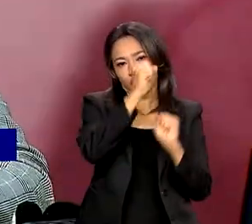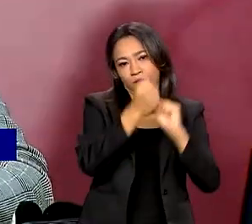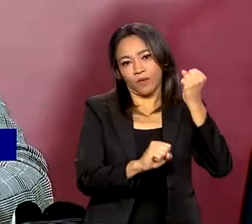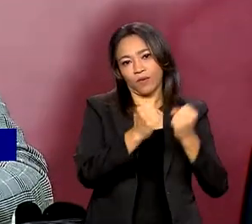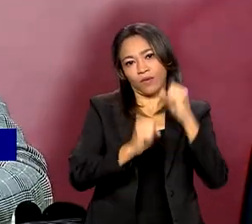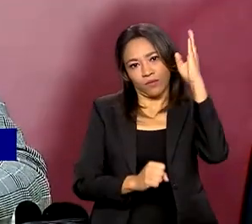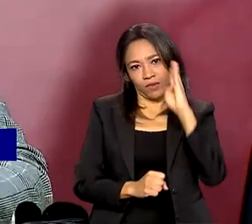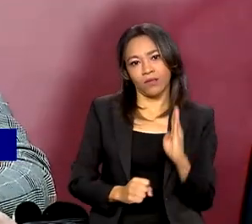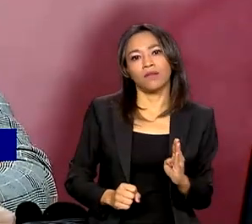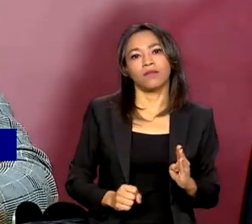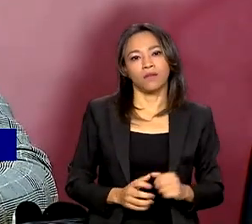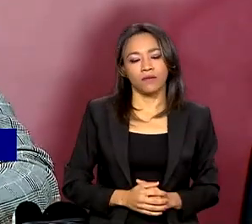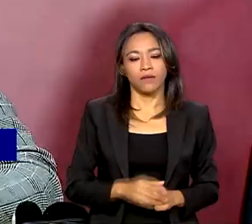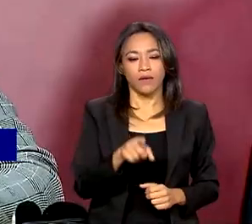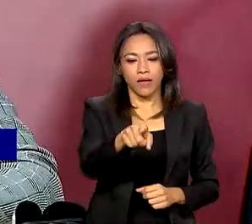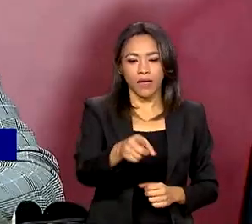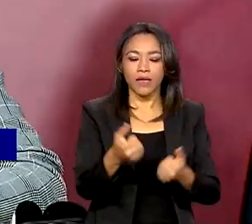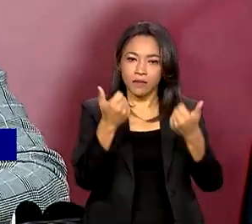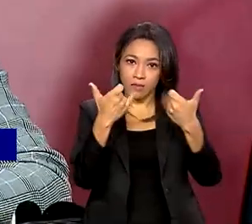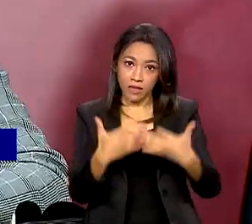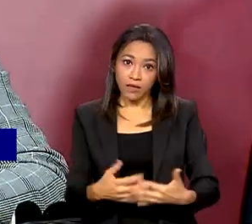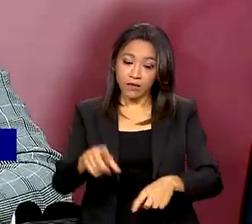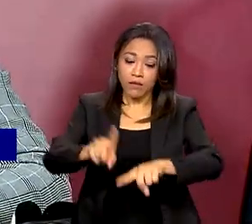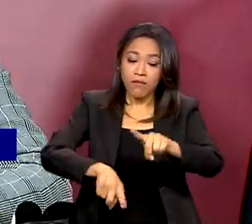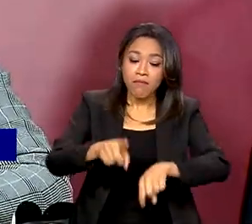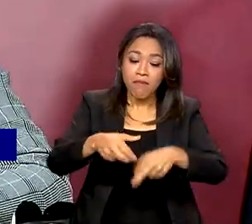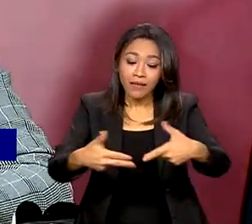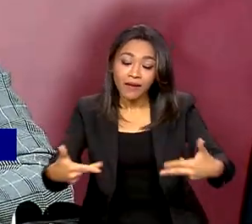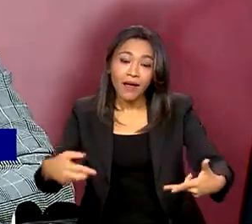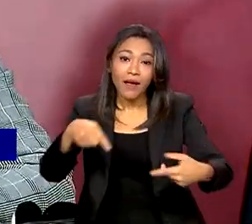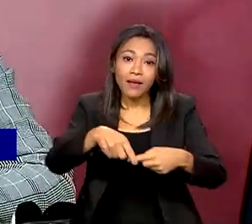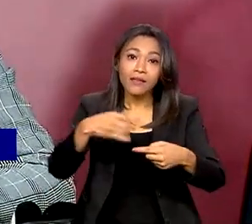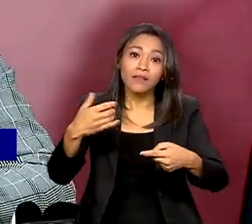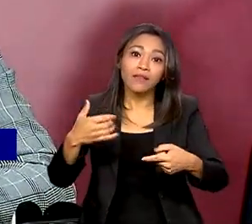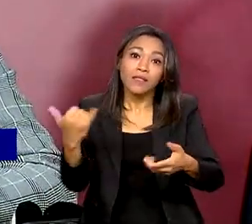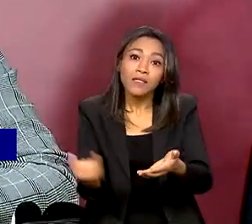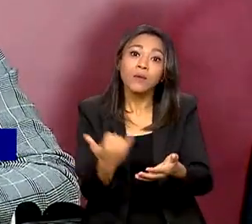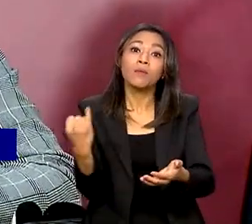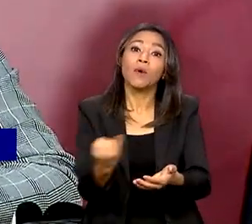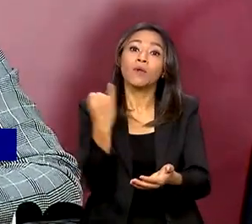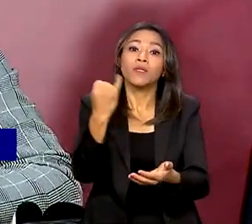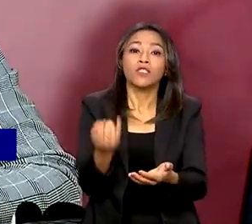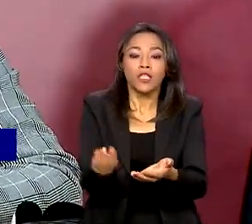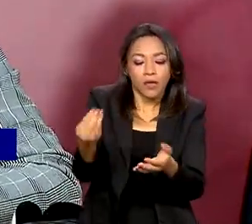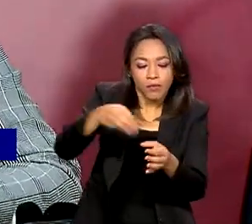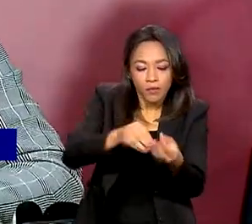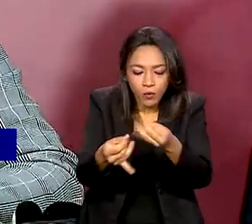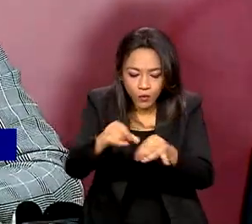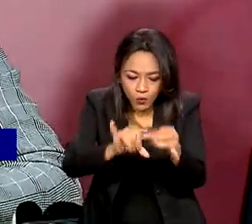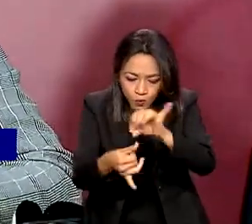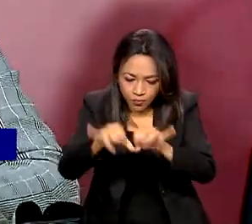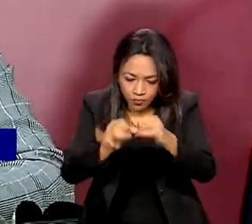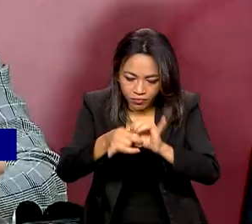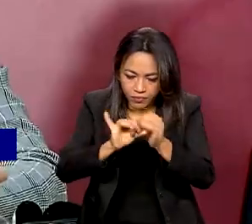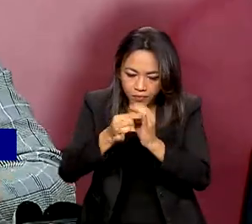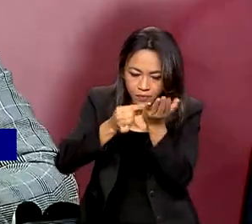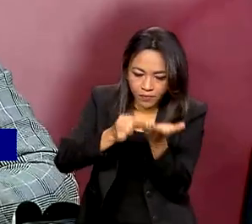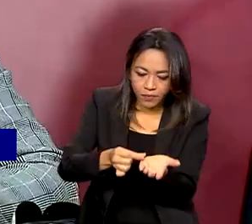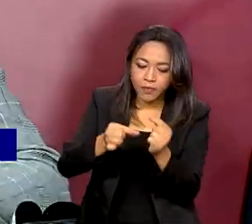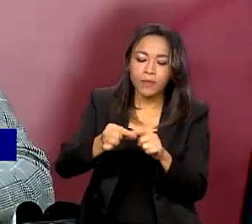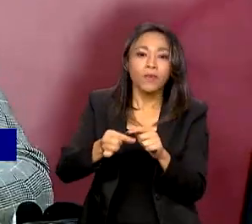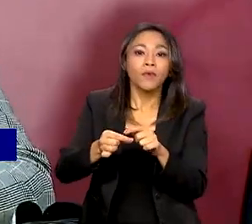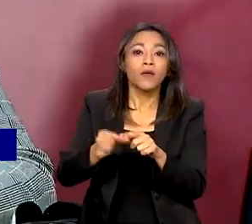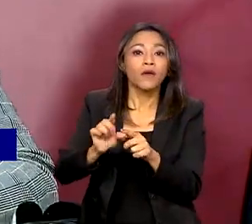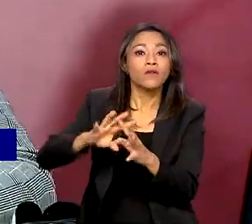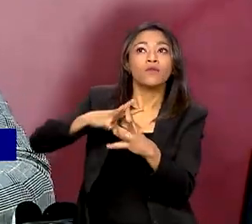A gente sabe que insumos estratégicos e onde os semicondutores são usados, como os microchips, por exemplo, foi um insumo que sumiu do mundo.